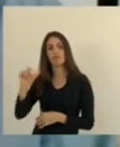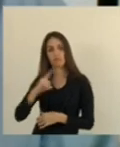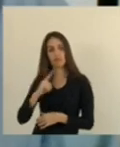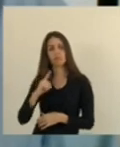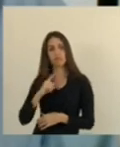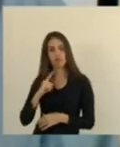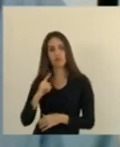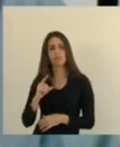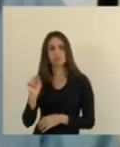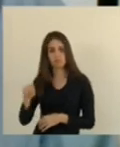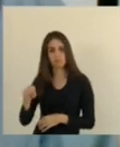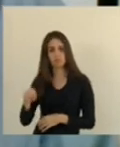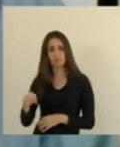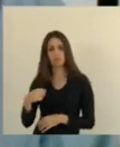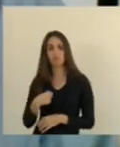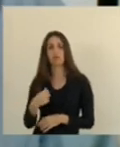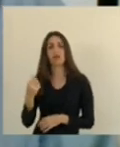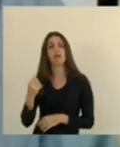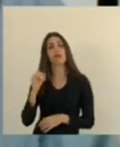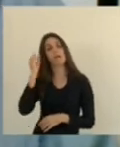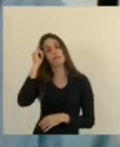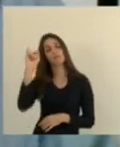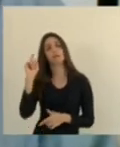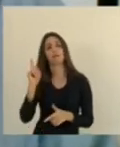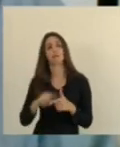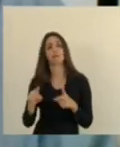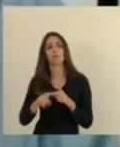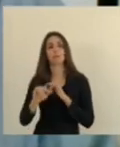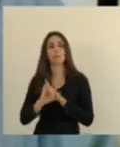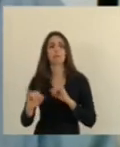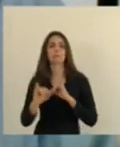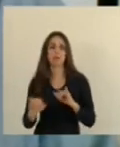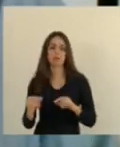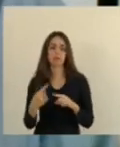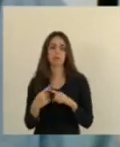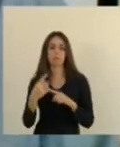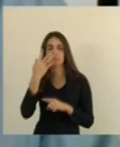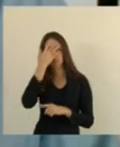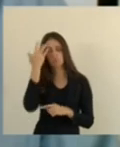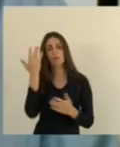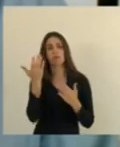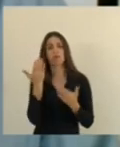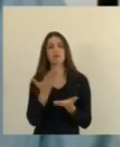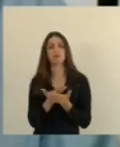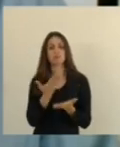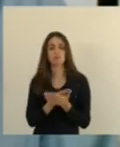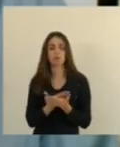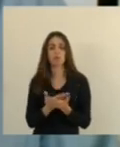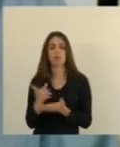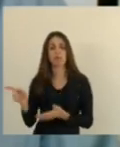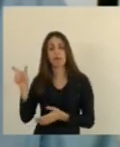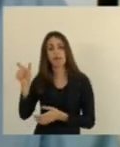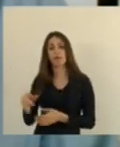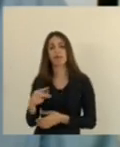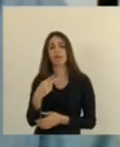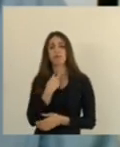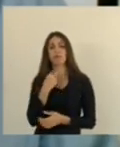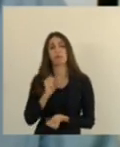concurso público aí não vira propaganda enganosa e a minha preocupação é quem realmente quer estudar para o concurso é essa pessoa ter